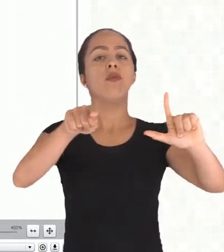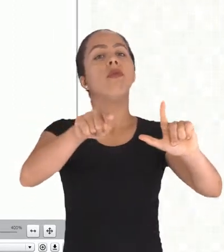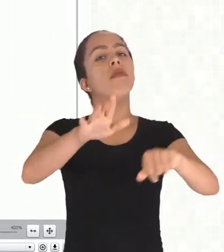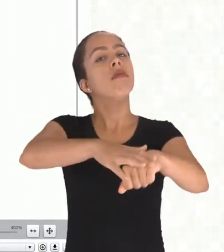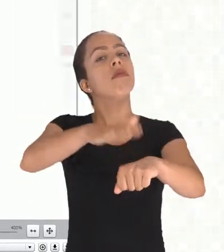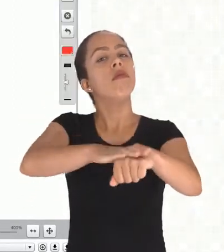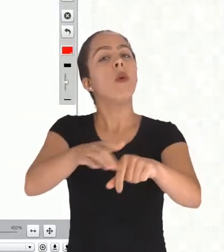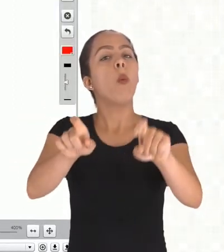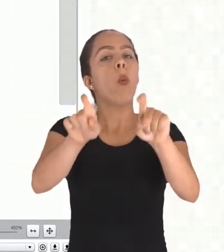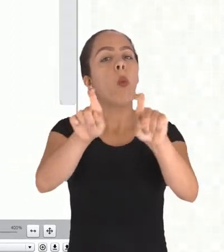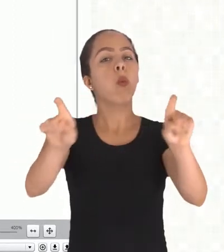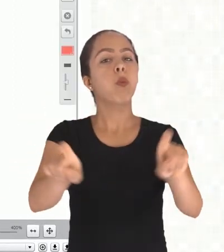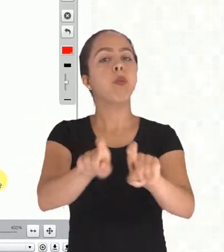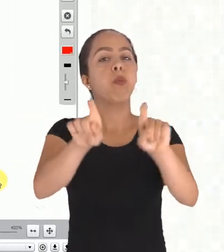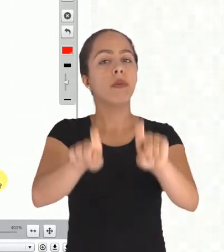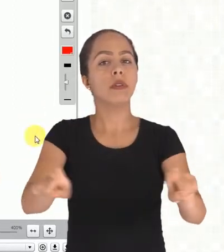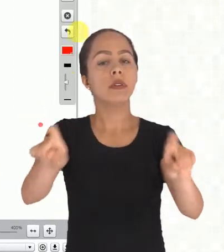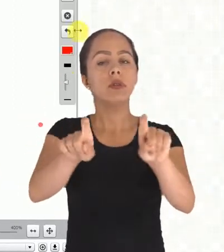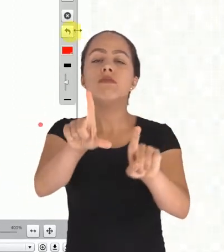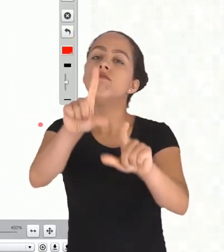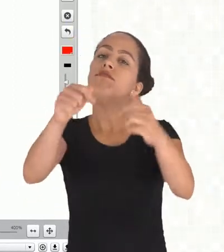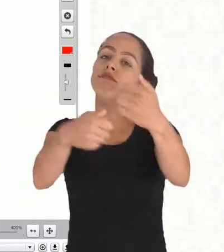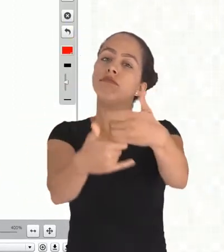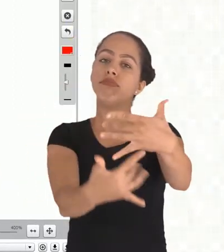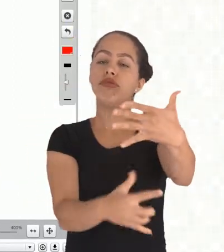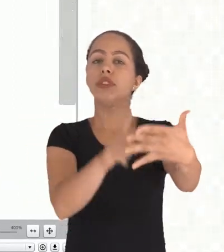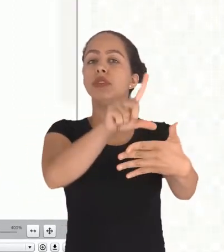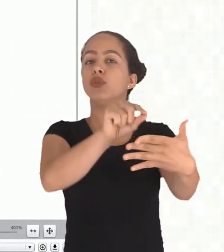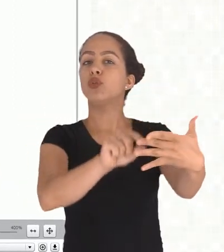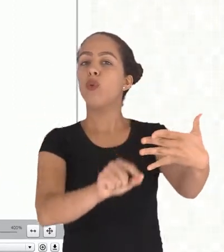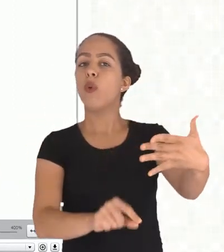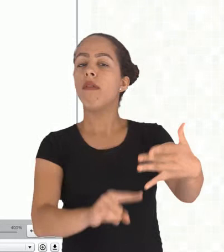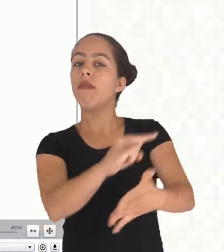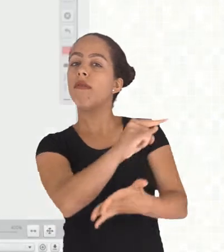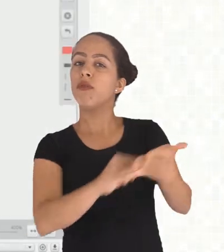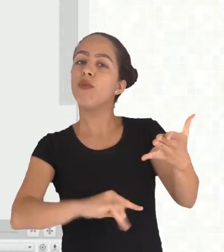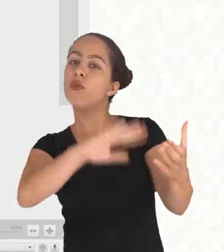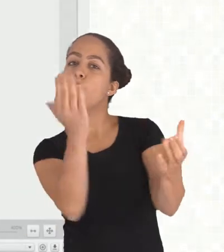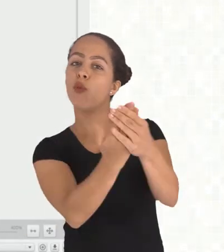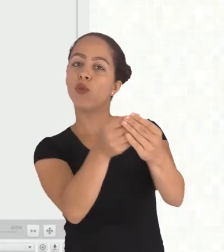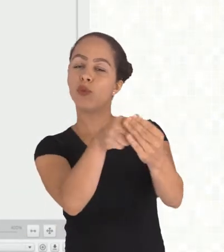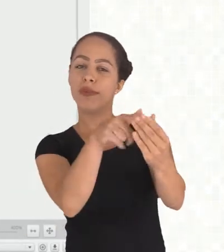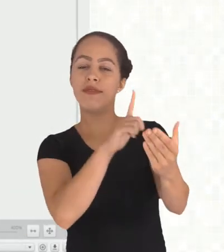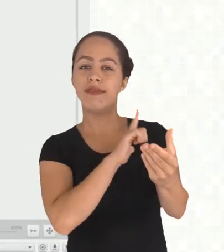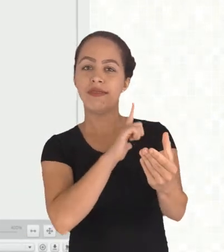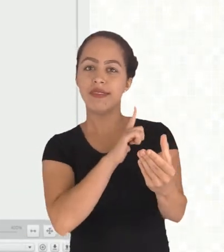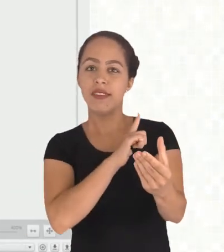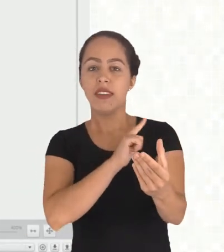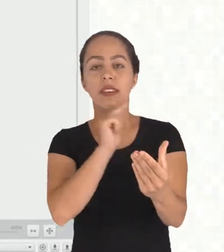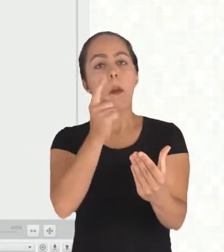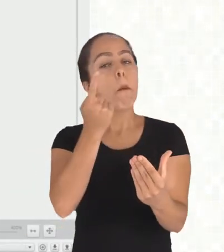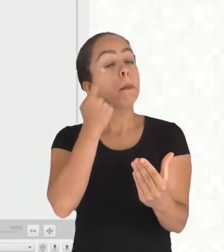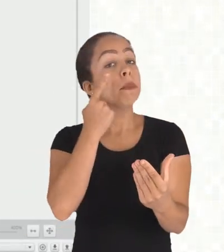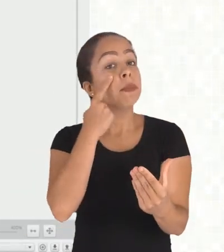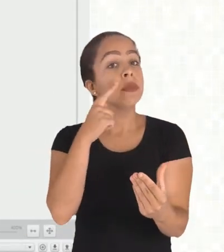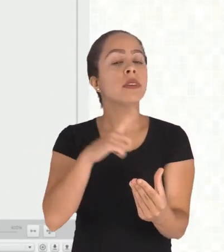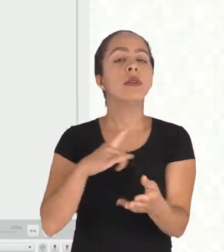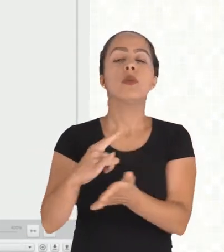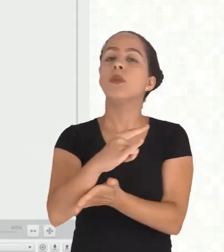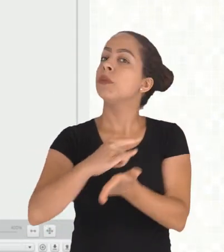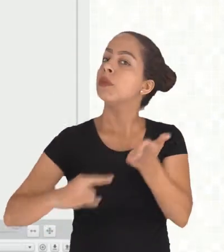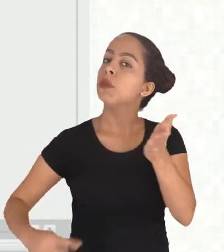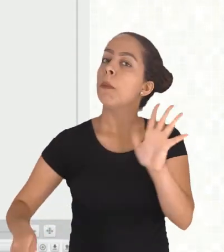botão aqui tá certo? ao clicar nesse botão vai abrir uma janela para você selecionar arquivos